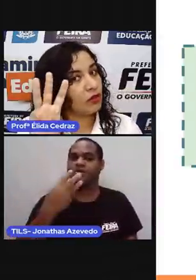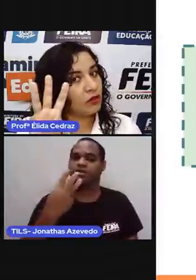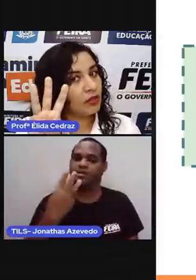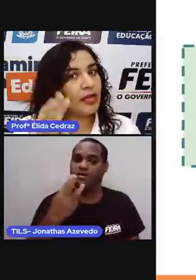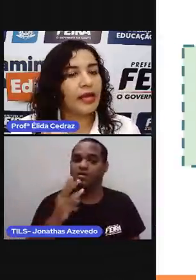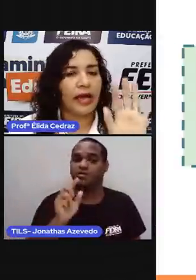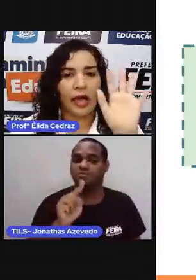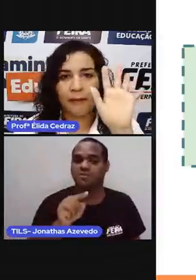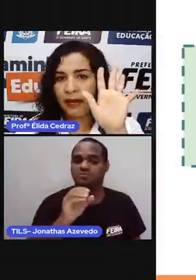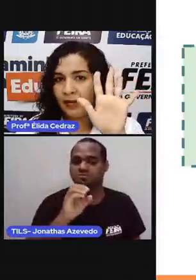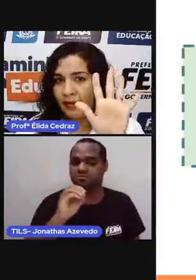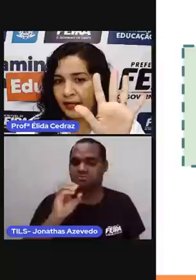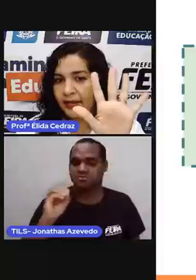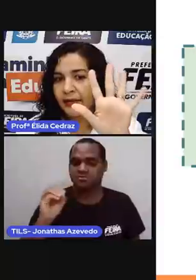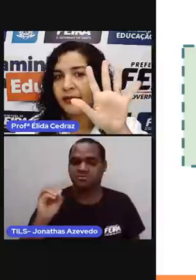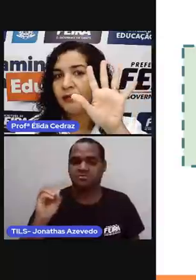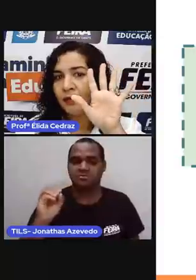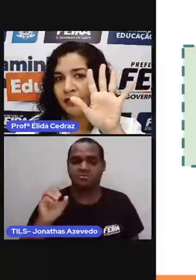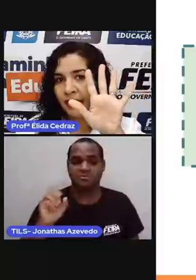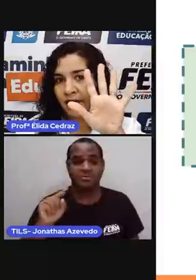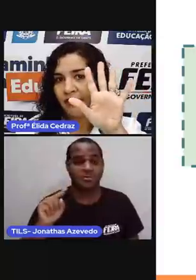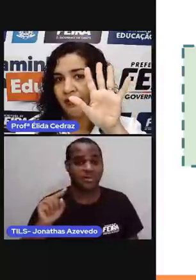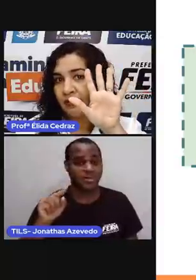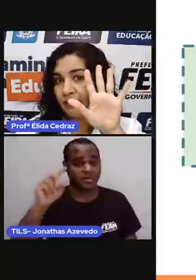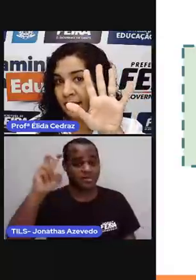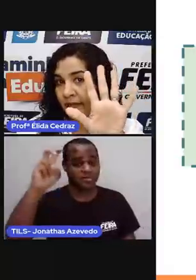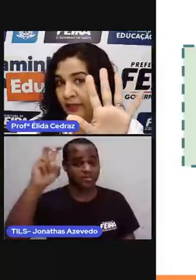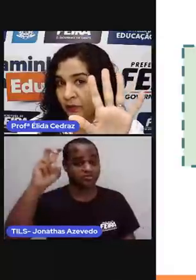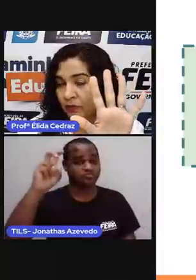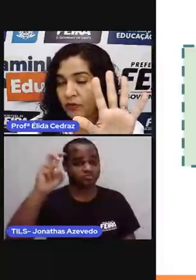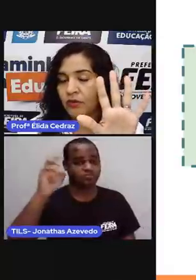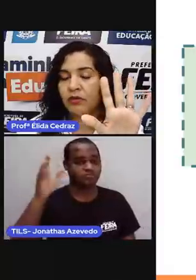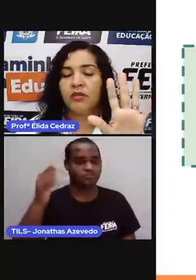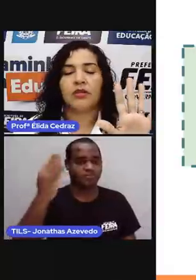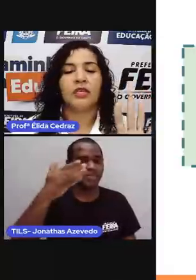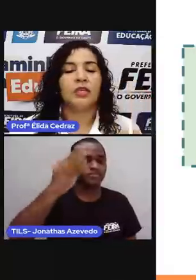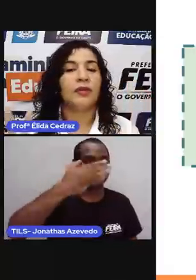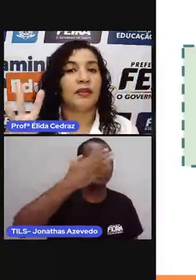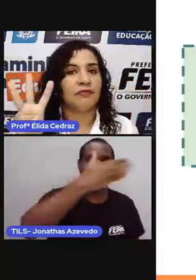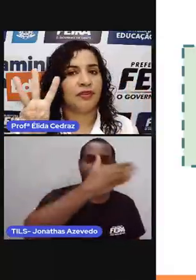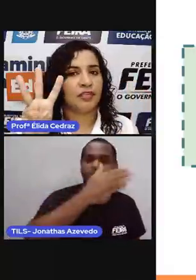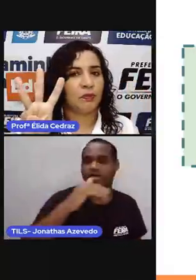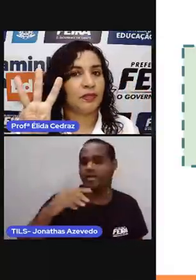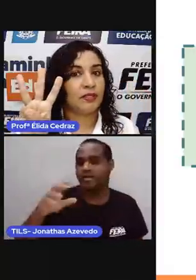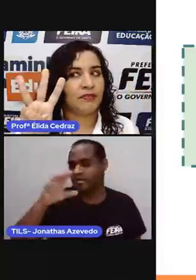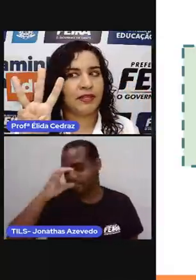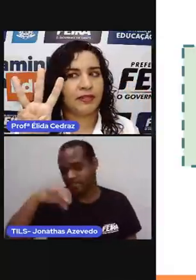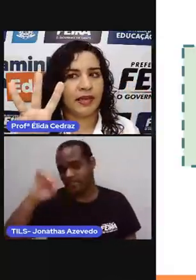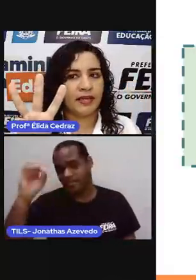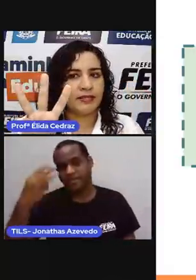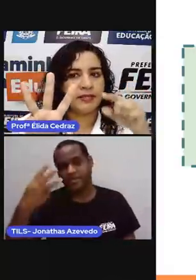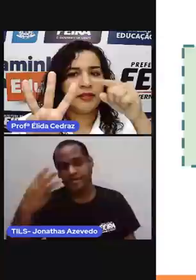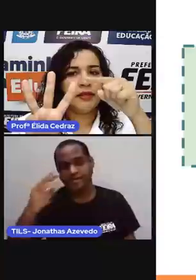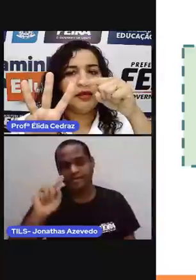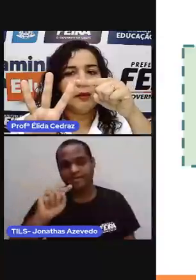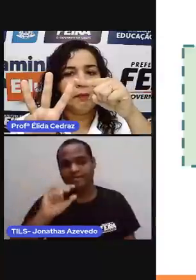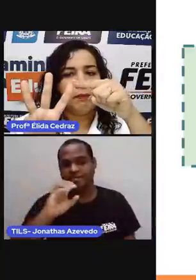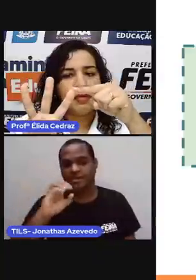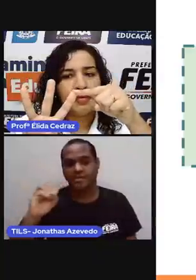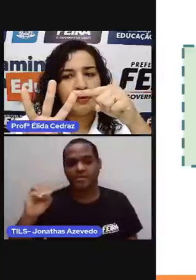A baleia pesava cinco e o elefante pesava três.